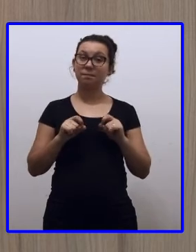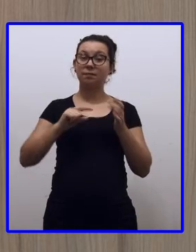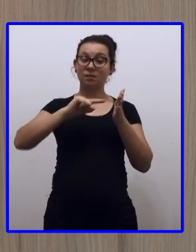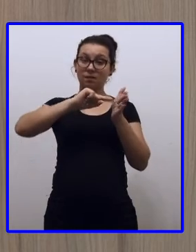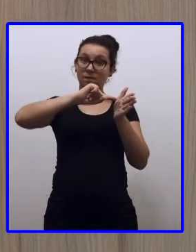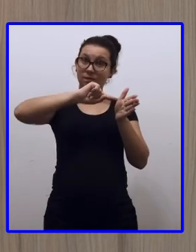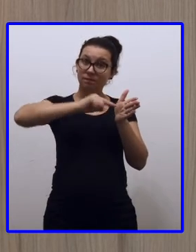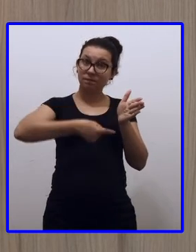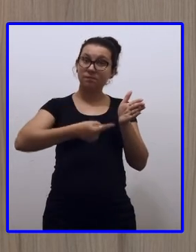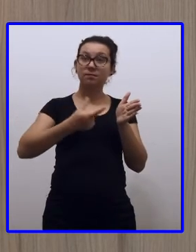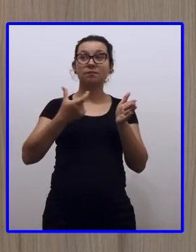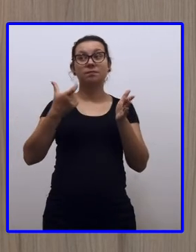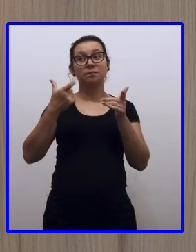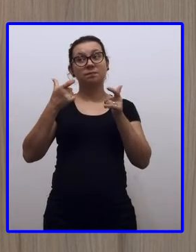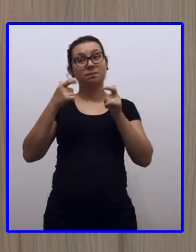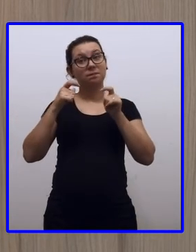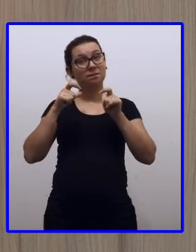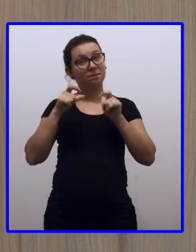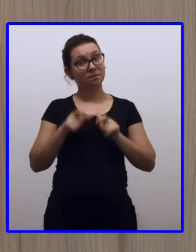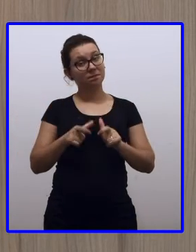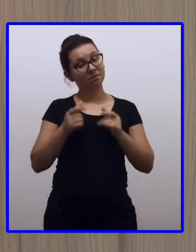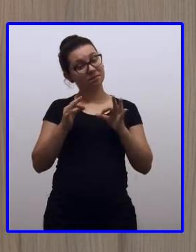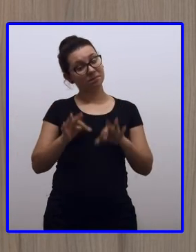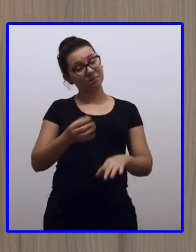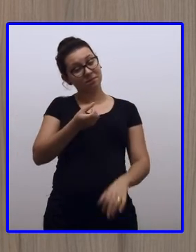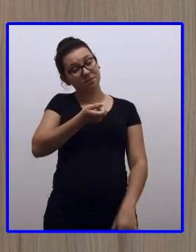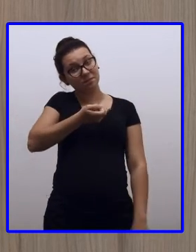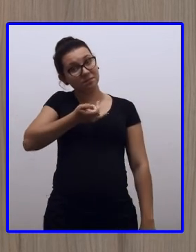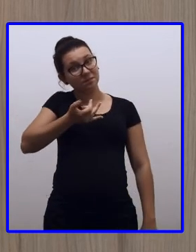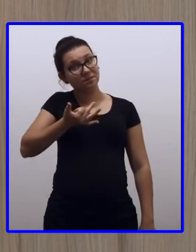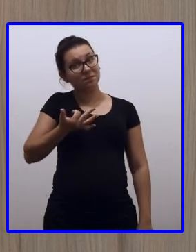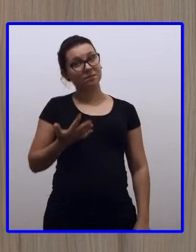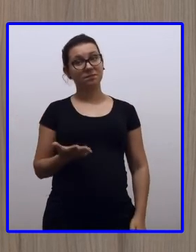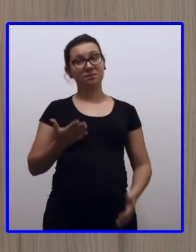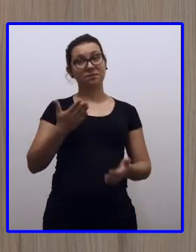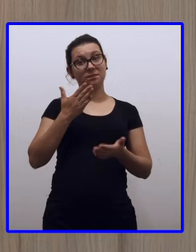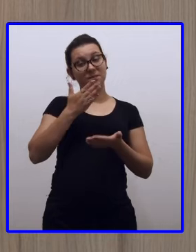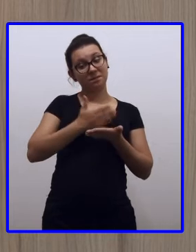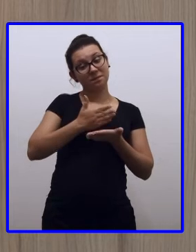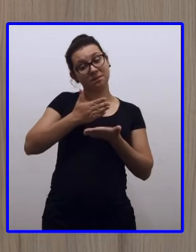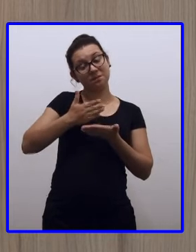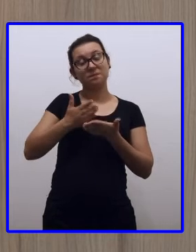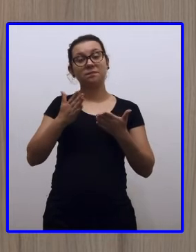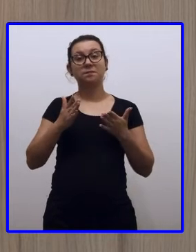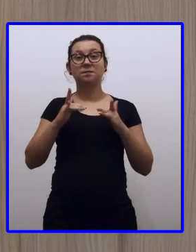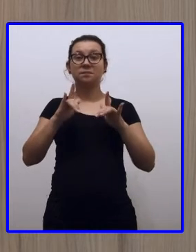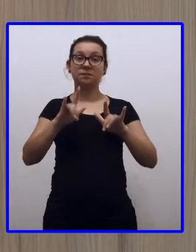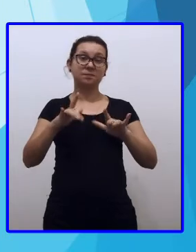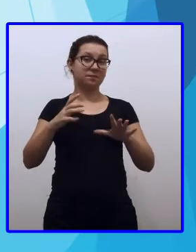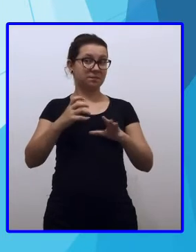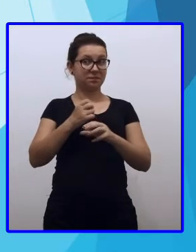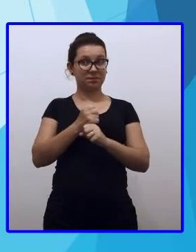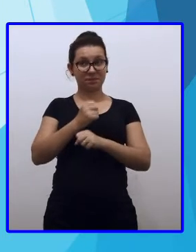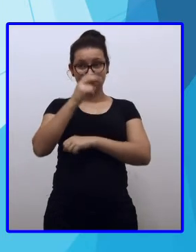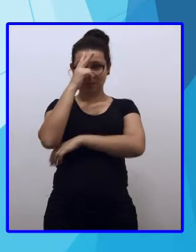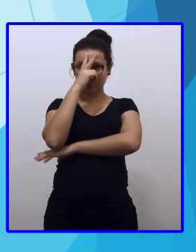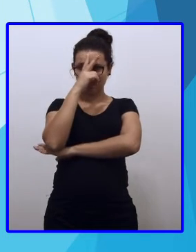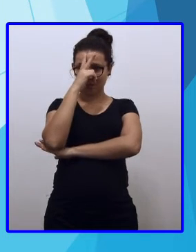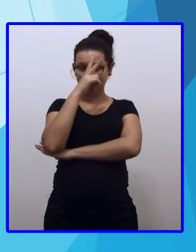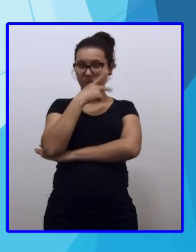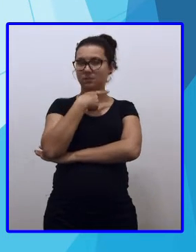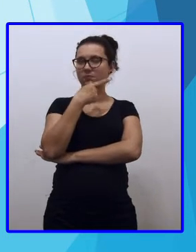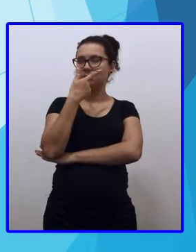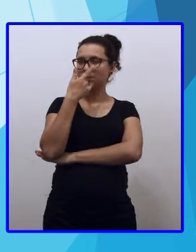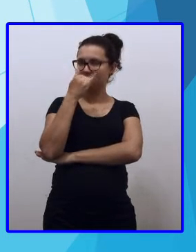vírgula considerando a mesma quantidade de casas decimais no final da operação. Se lembra que eu falei, vamos